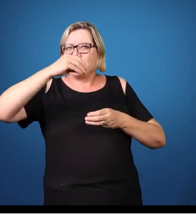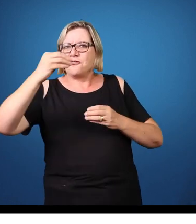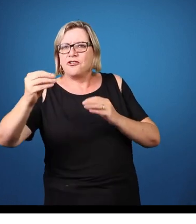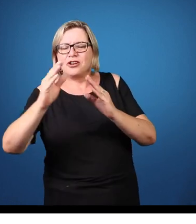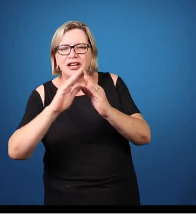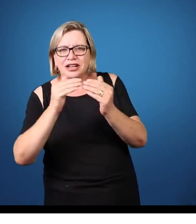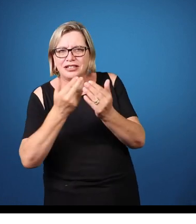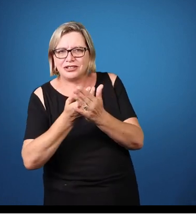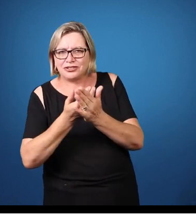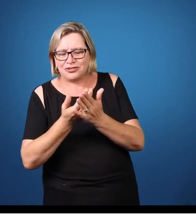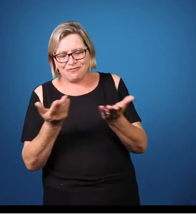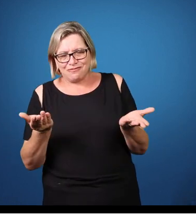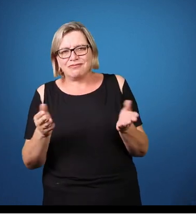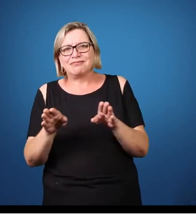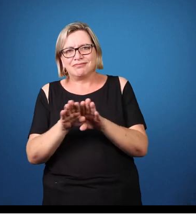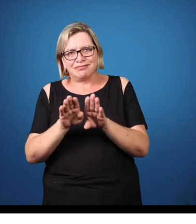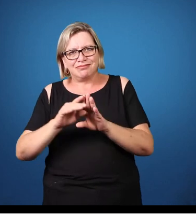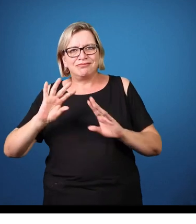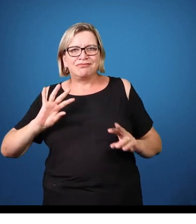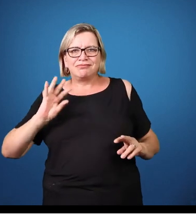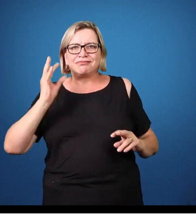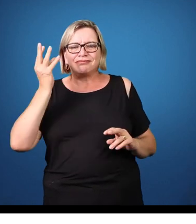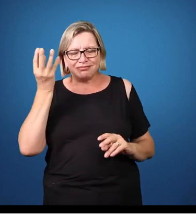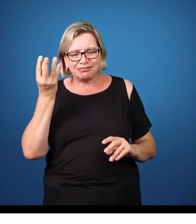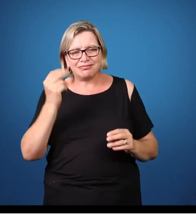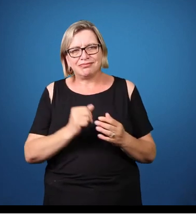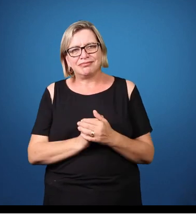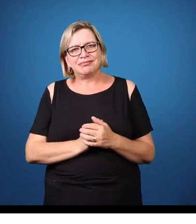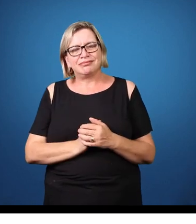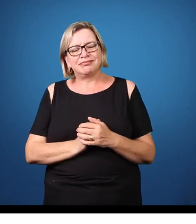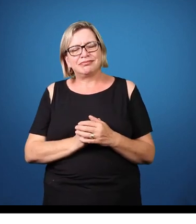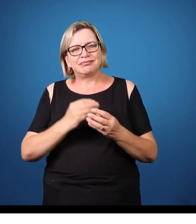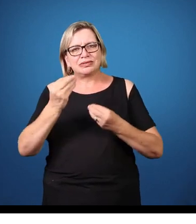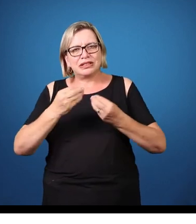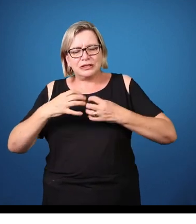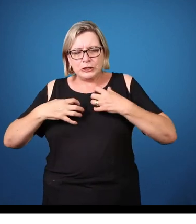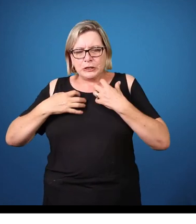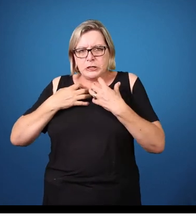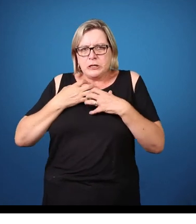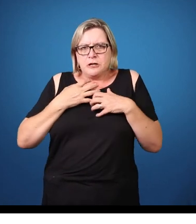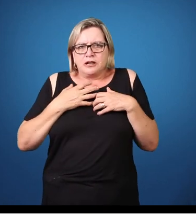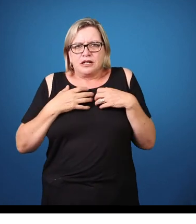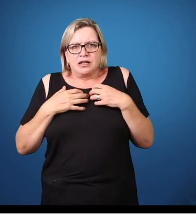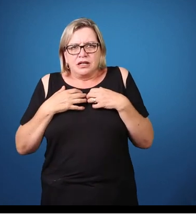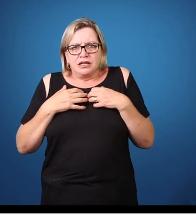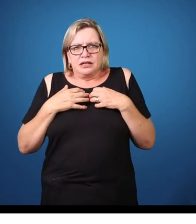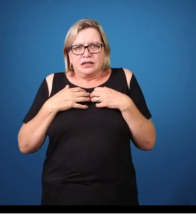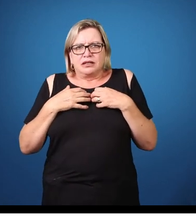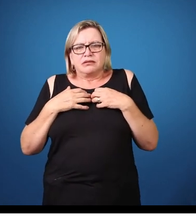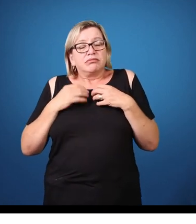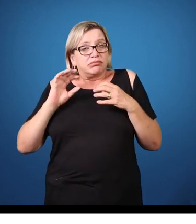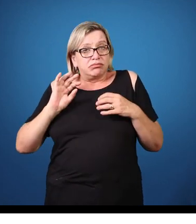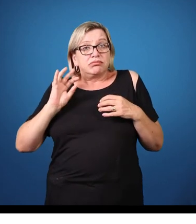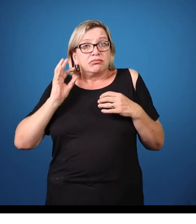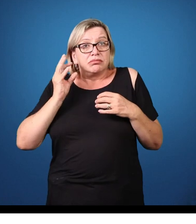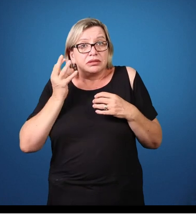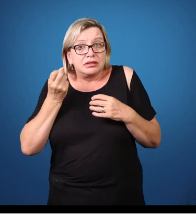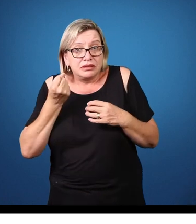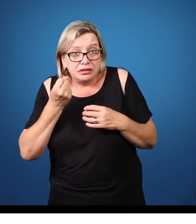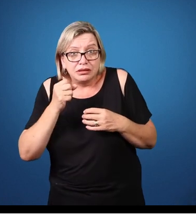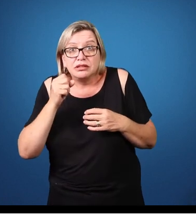Uma ansiedade é esperada vir com alguma dificuldade de aprendizagem? É. Agora, se essa ansiedade está